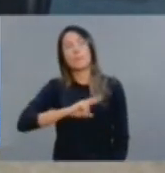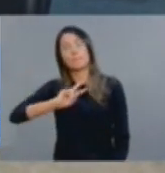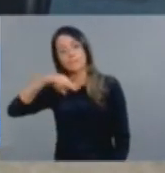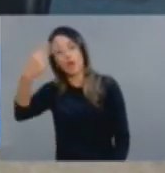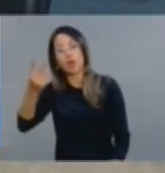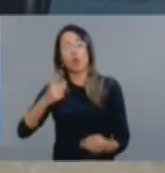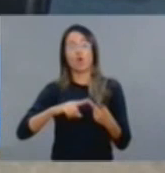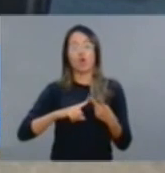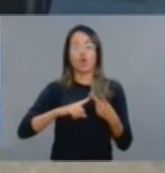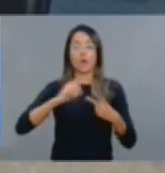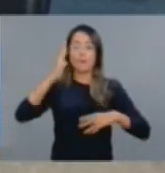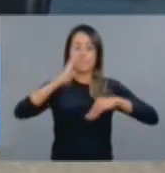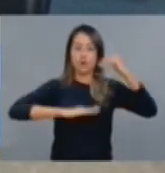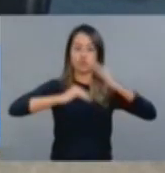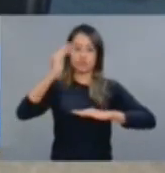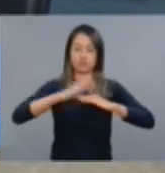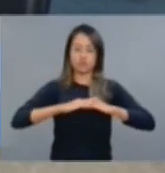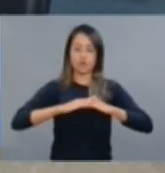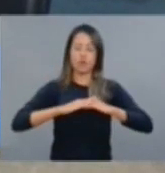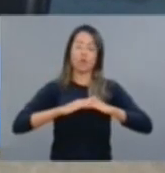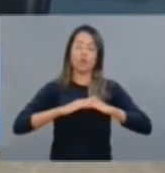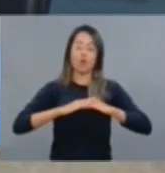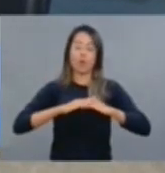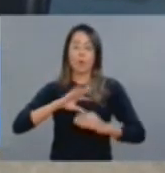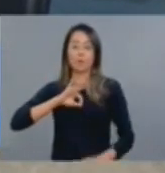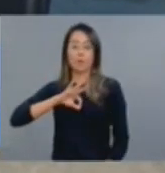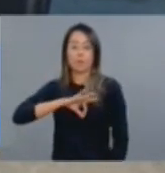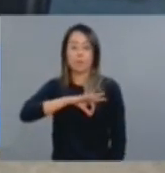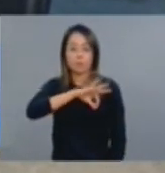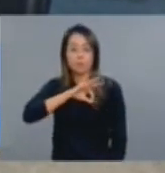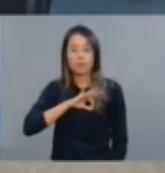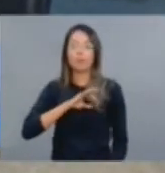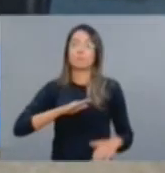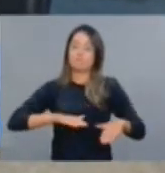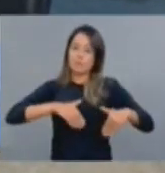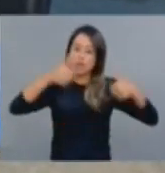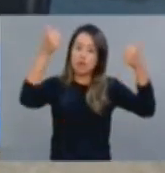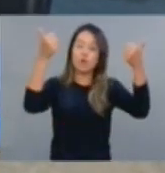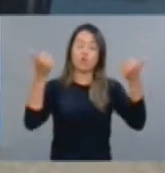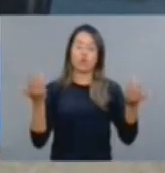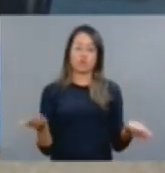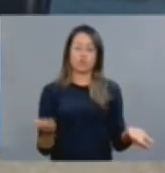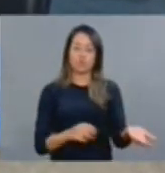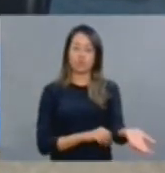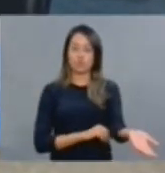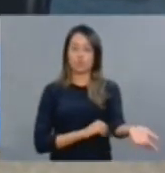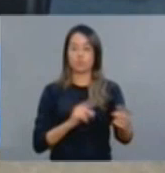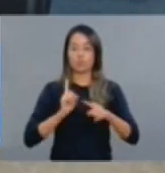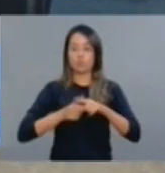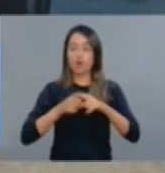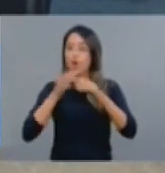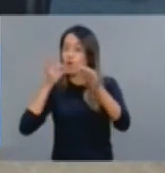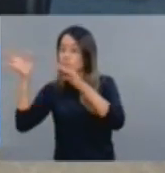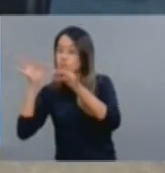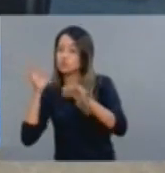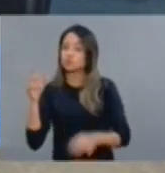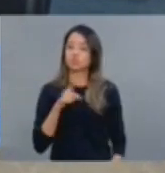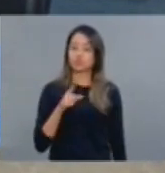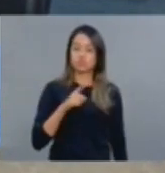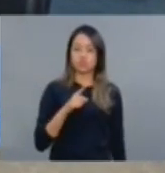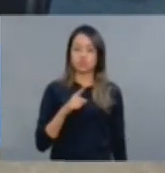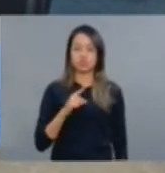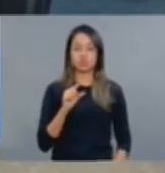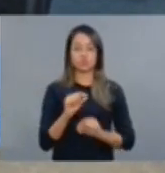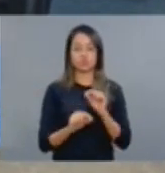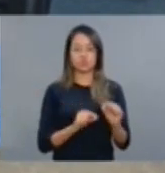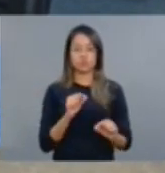reivindicação antiga atendida com as leis das promoções que reestrutura a categoria e depoimento esse que eu vi do próprio Sindicato